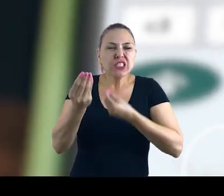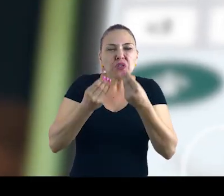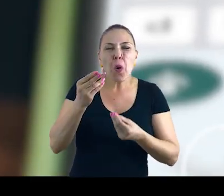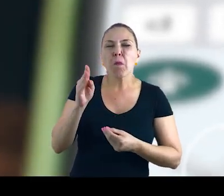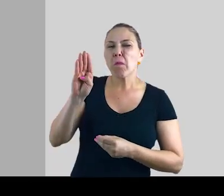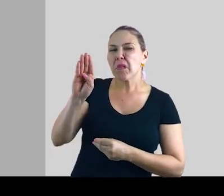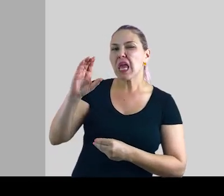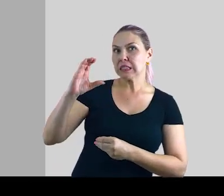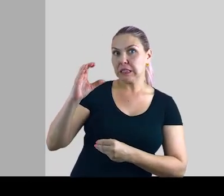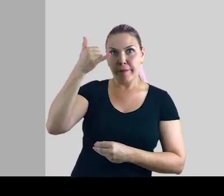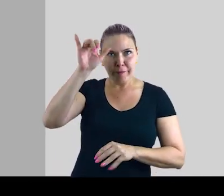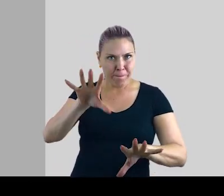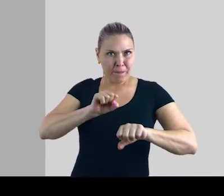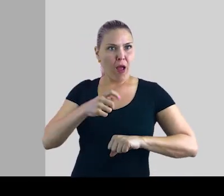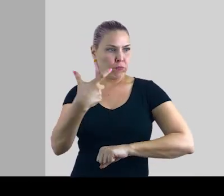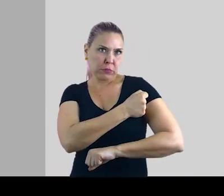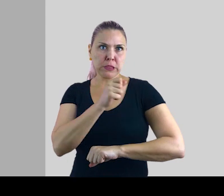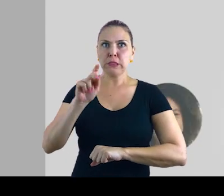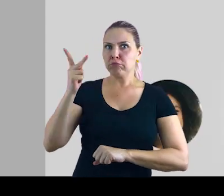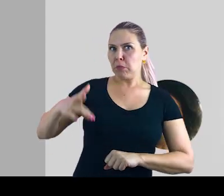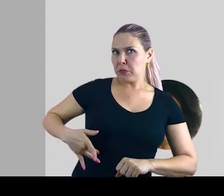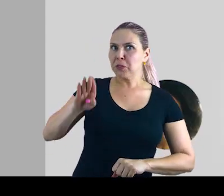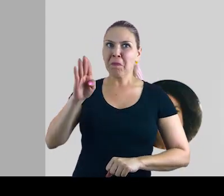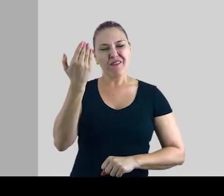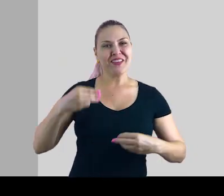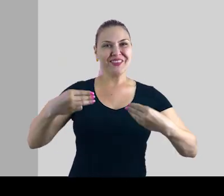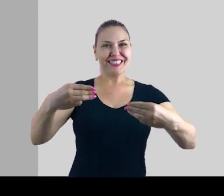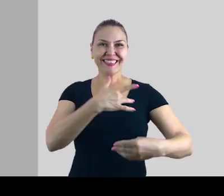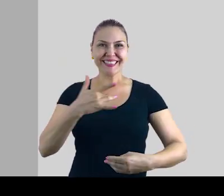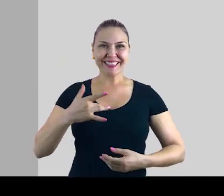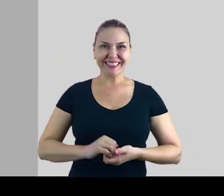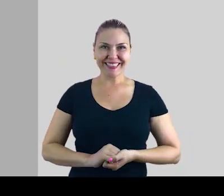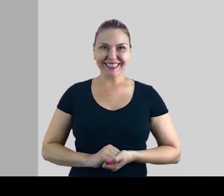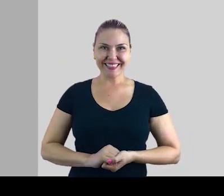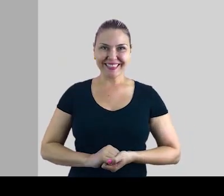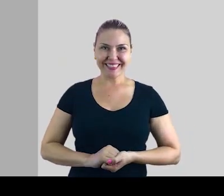faça o teste para as hepatites B e C e vacine-se contra a hepatite B. Ministério da Saúde. Obrigado.